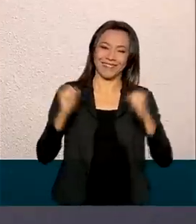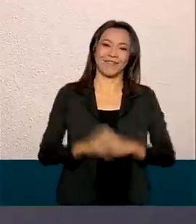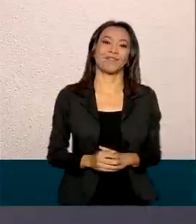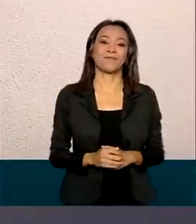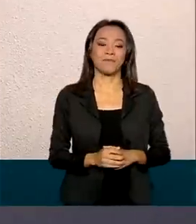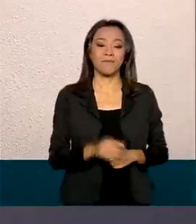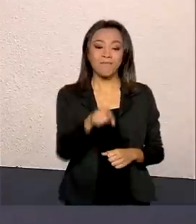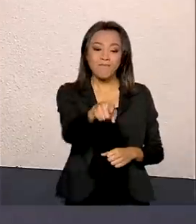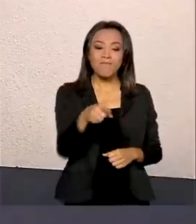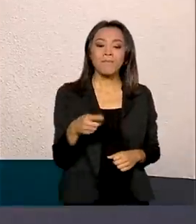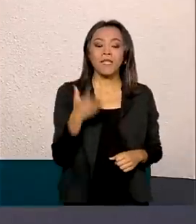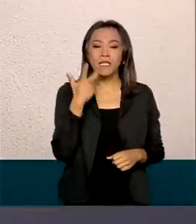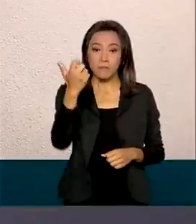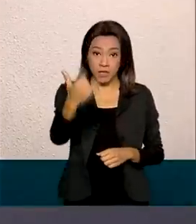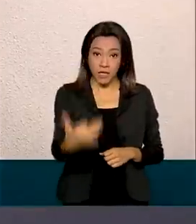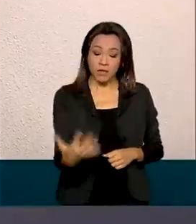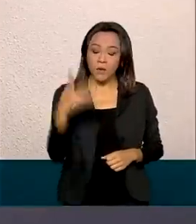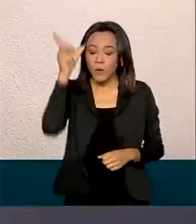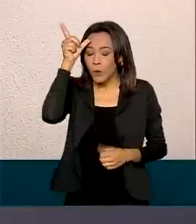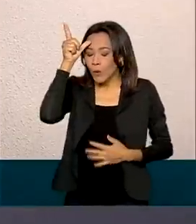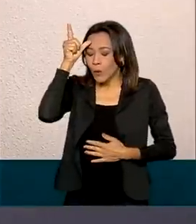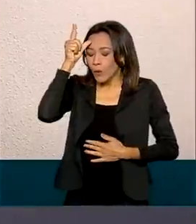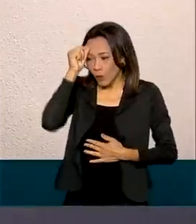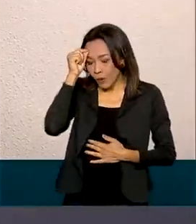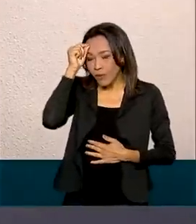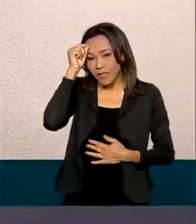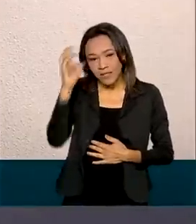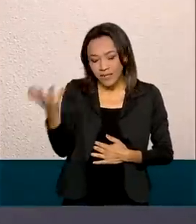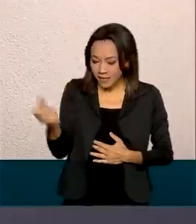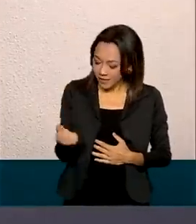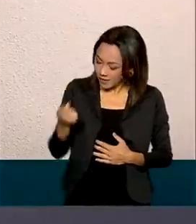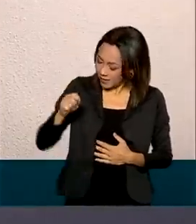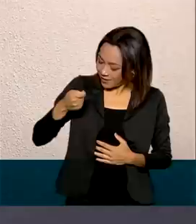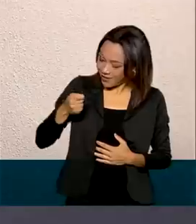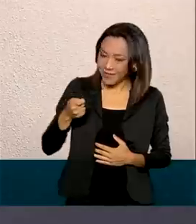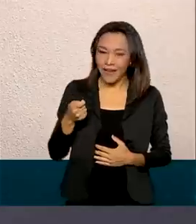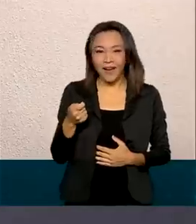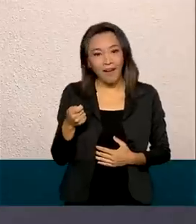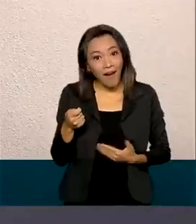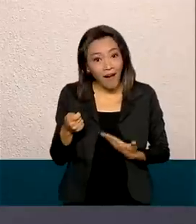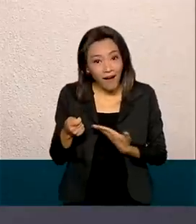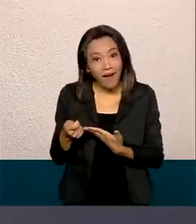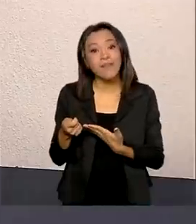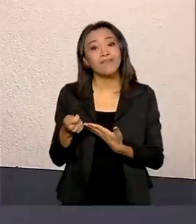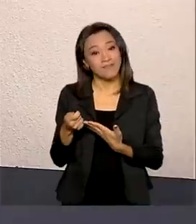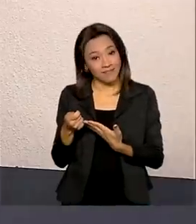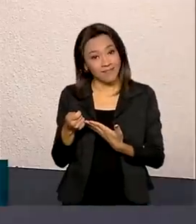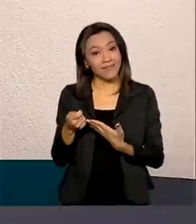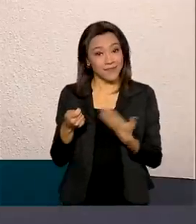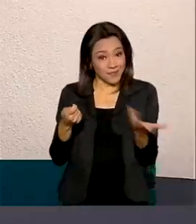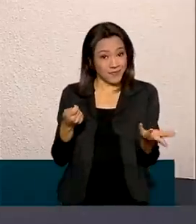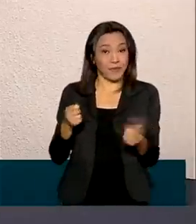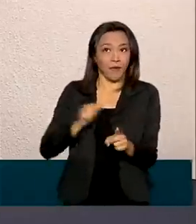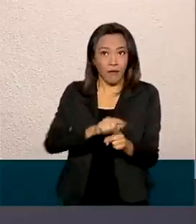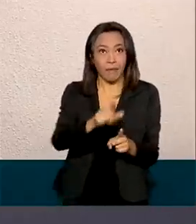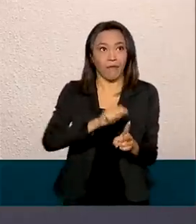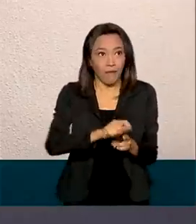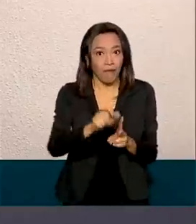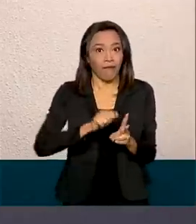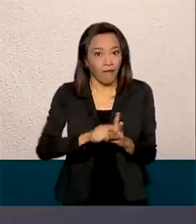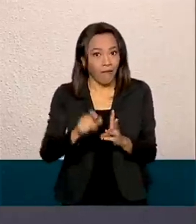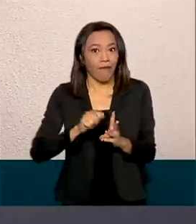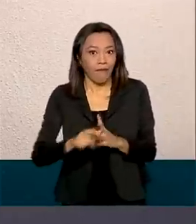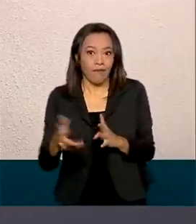trazer aquele alívio, não somente em você, em busca do seu aluguel todos os meses,